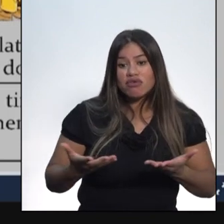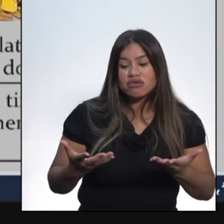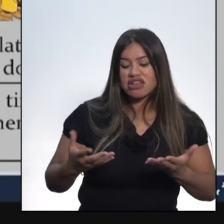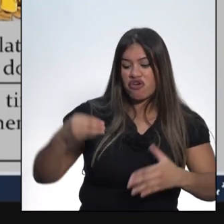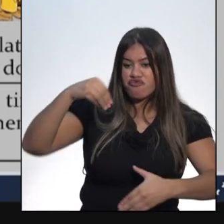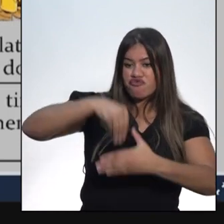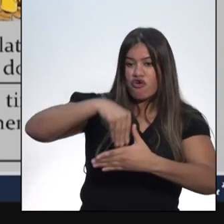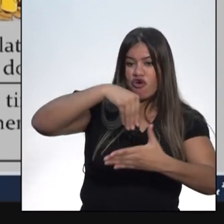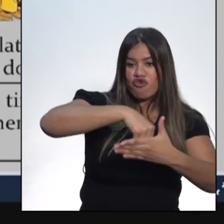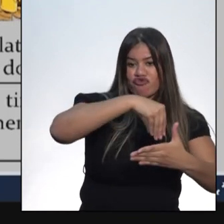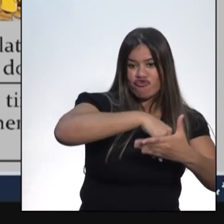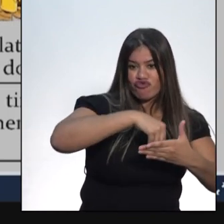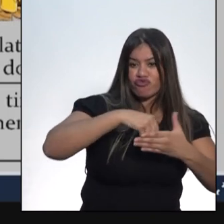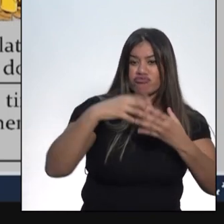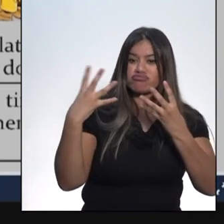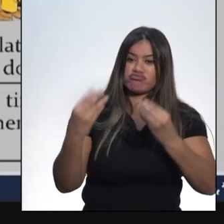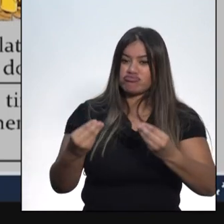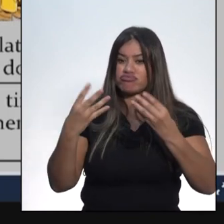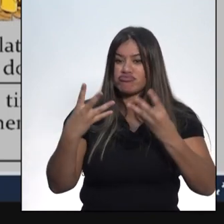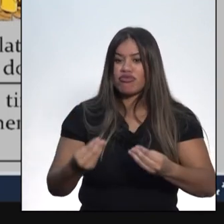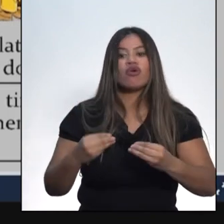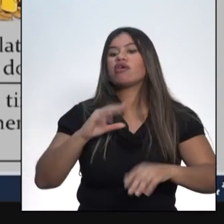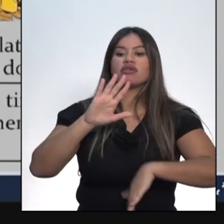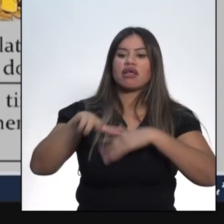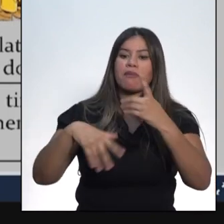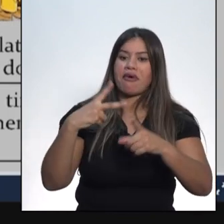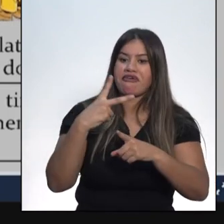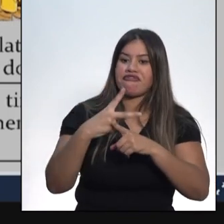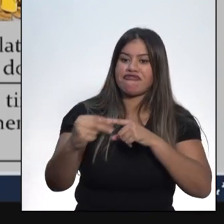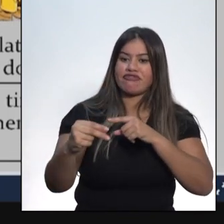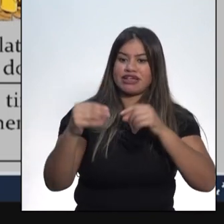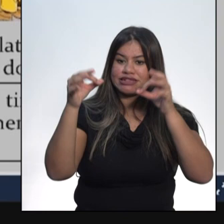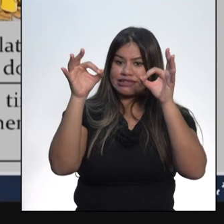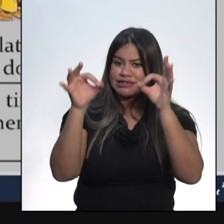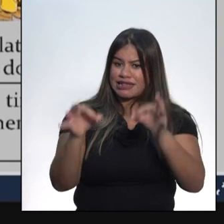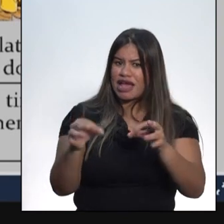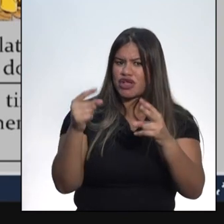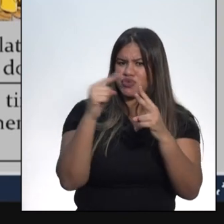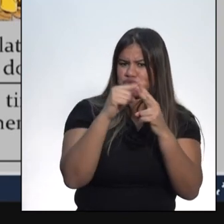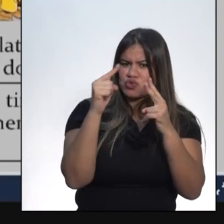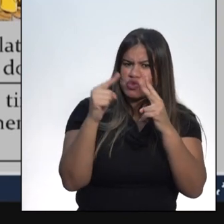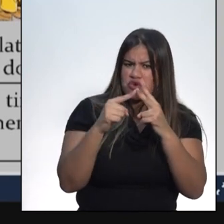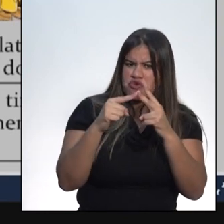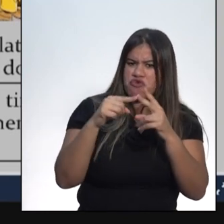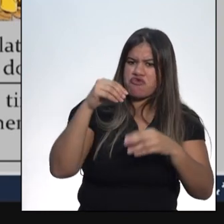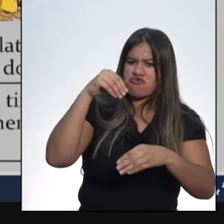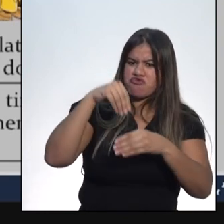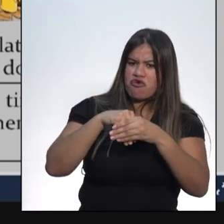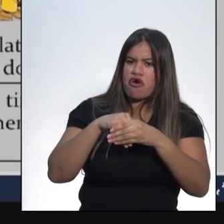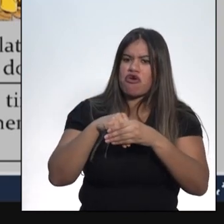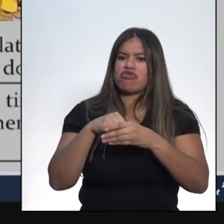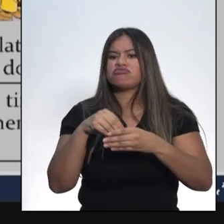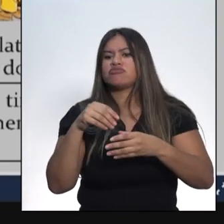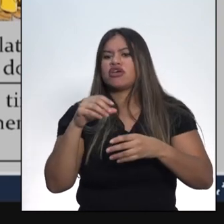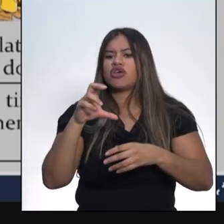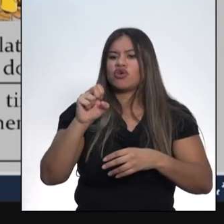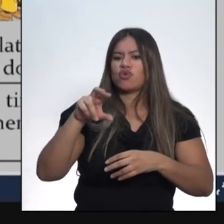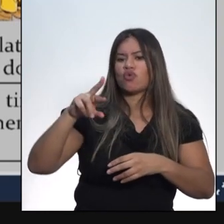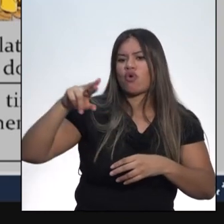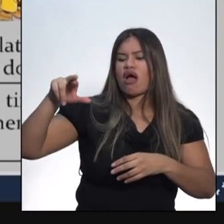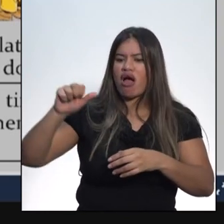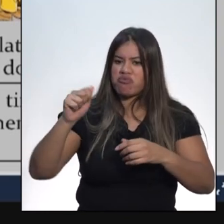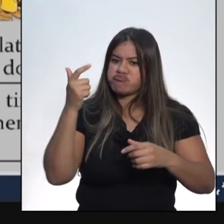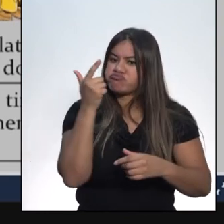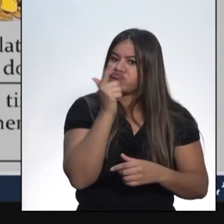eleição para os cargos legislativos fazendo uso do curral eleitoral e do voto de cabresto. Era necessário ainda